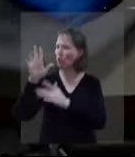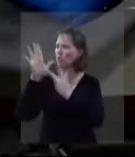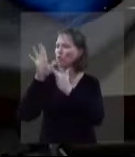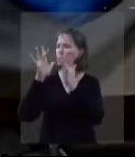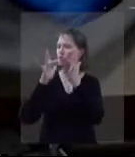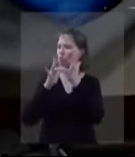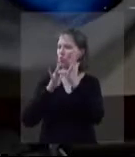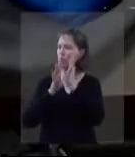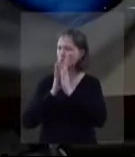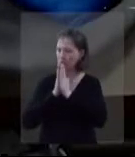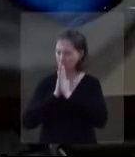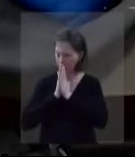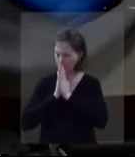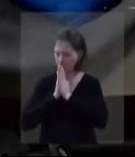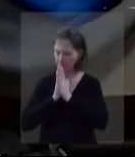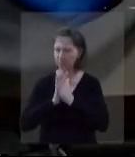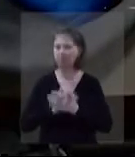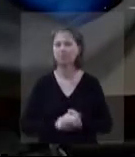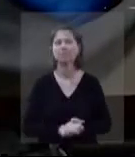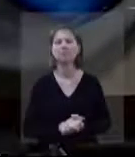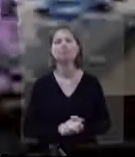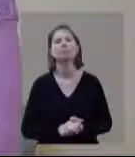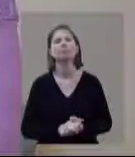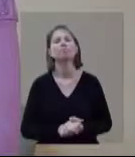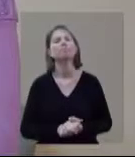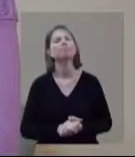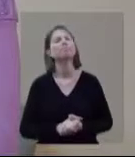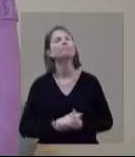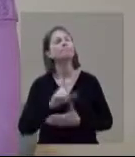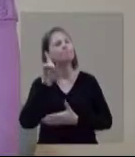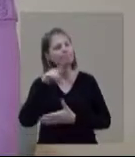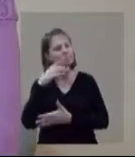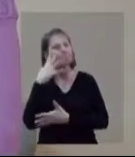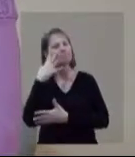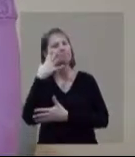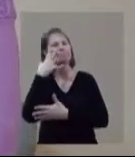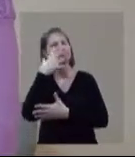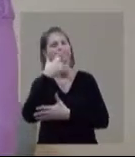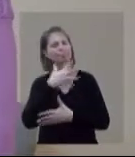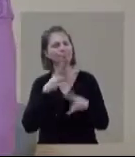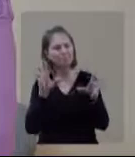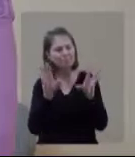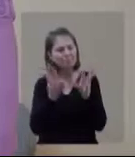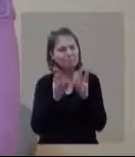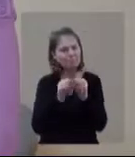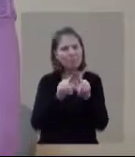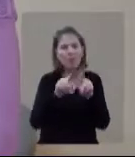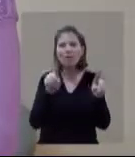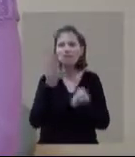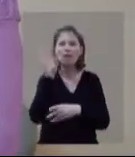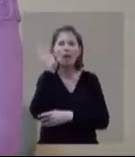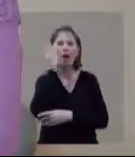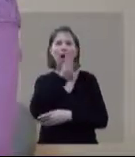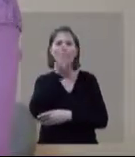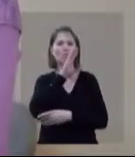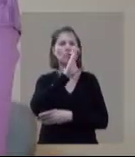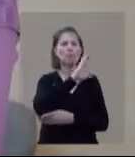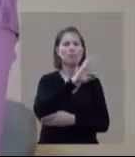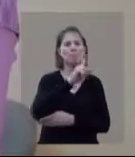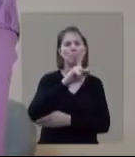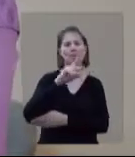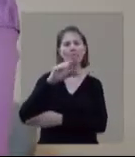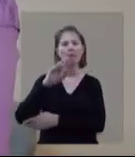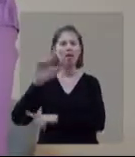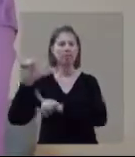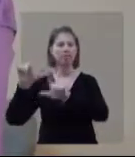do Senhor e Salvador Jesus. Amém. Foi intenso, foi. Foi bonito, foi. Mais uma vez passou rápido demais